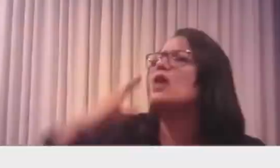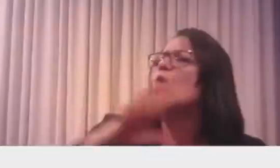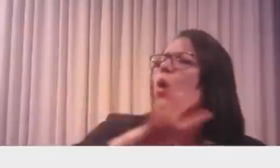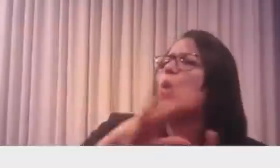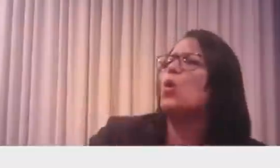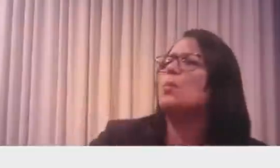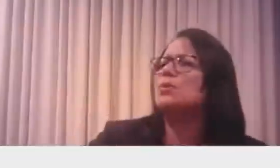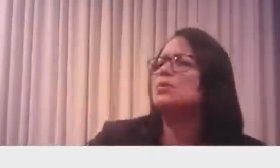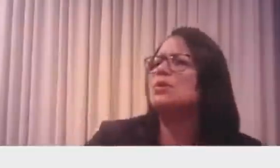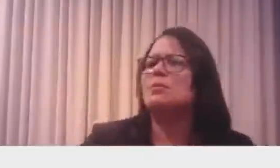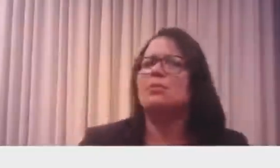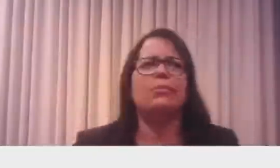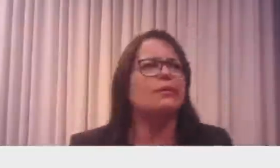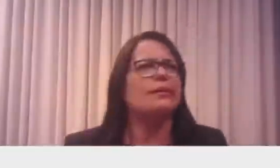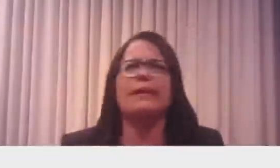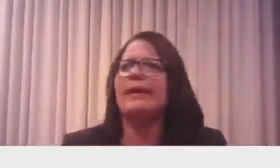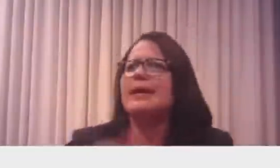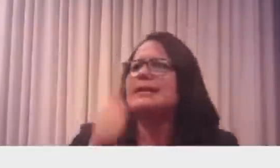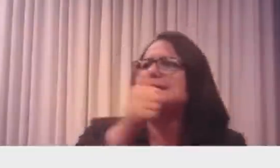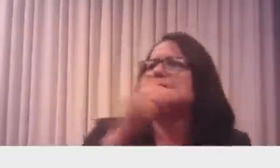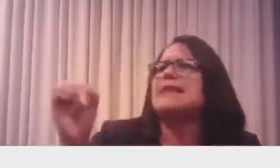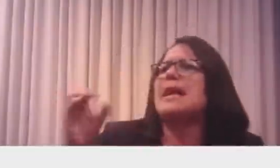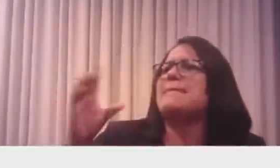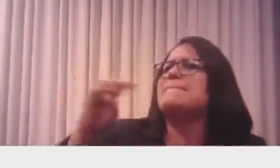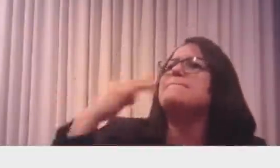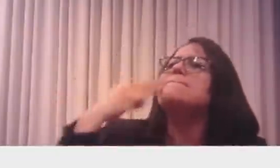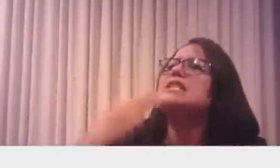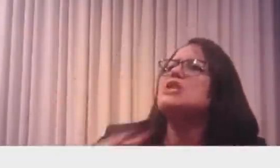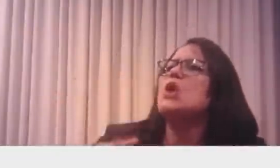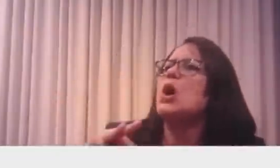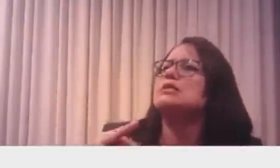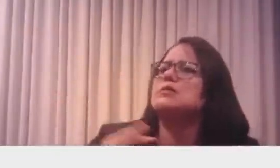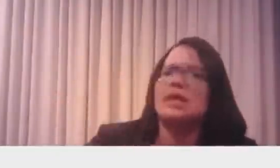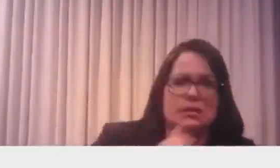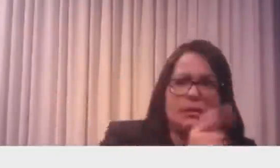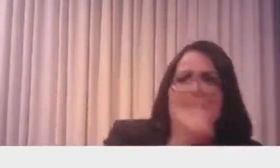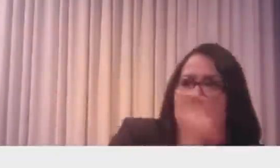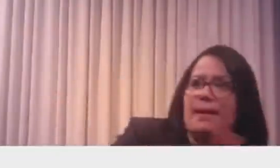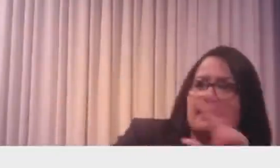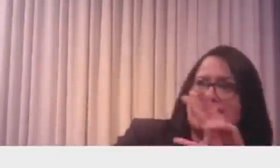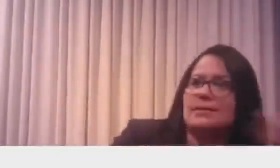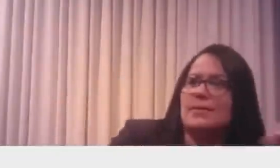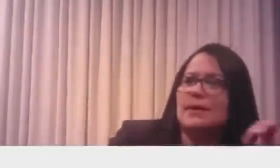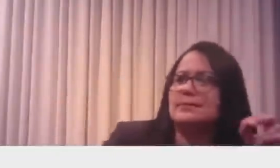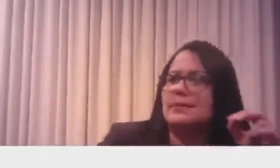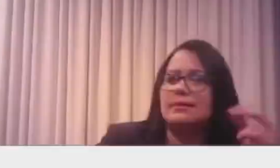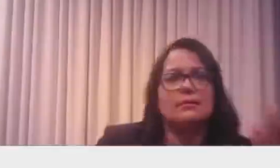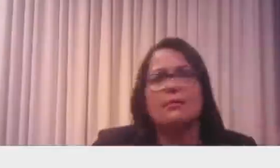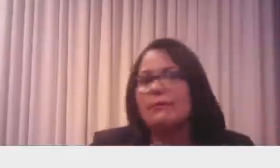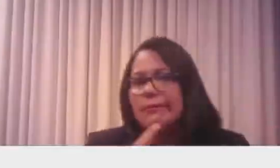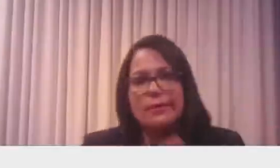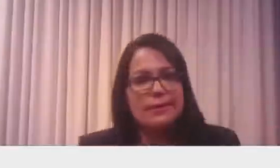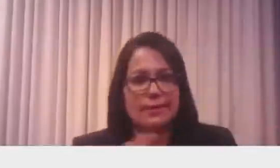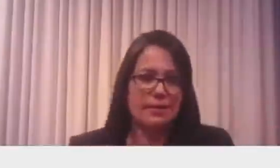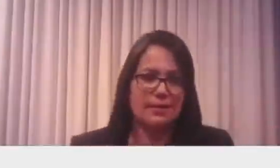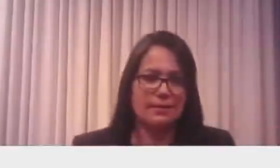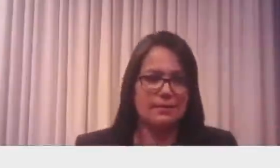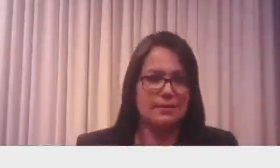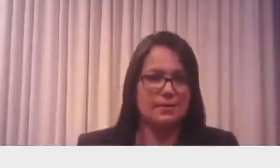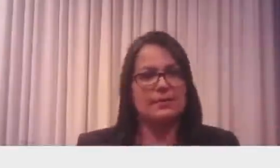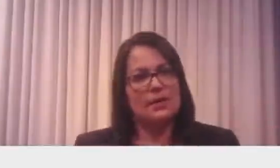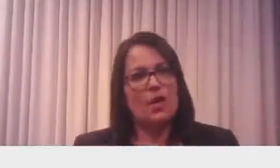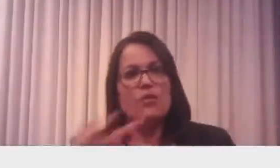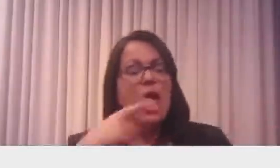custava 50. Não tem, não tem isso aí, não tem. Não existe. Aí tinha intenção, o governo